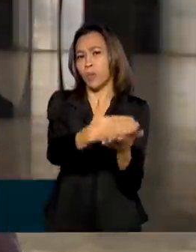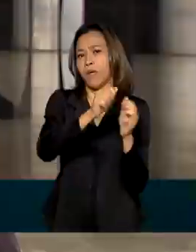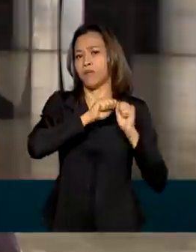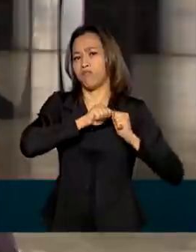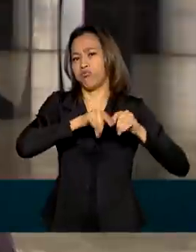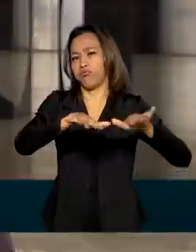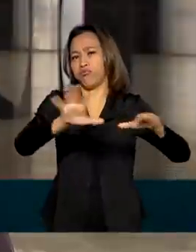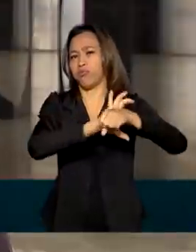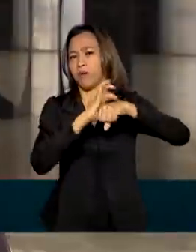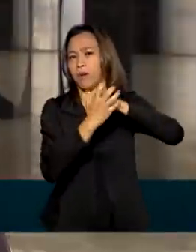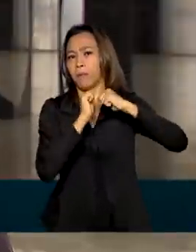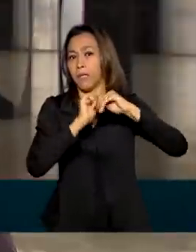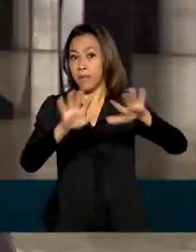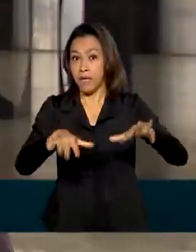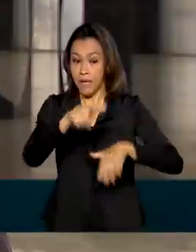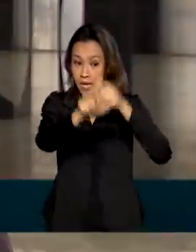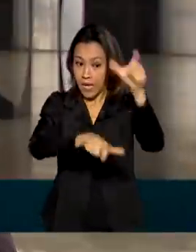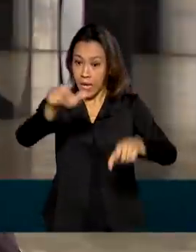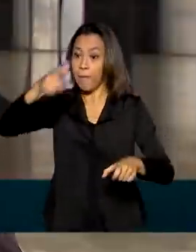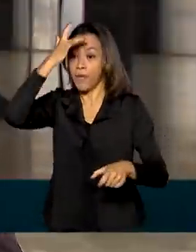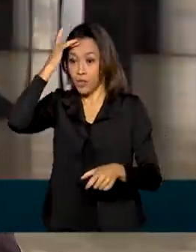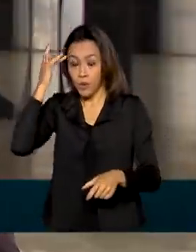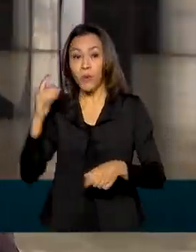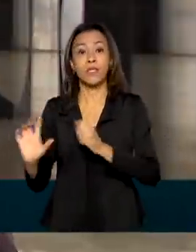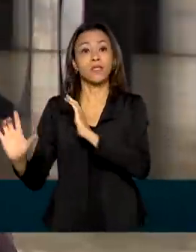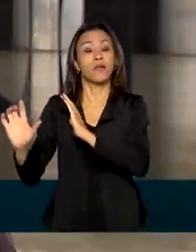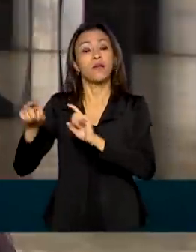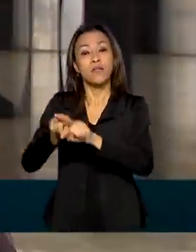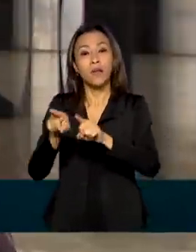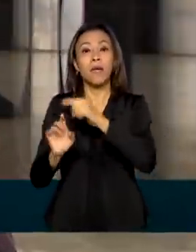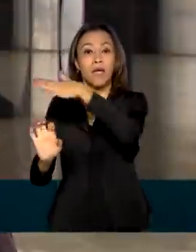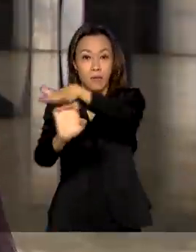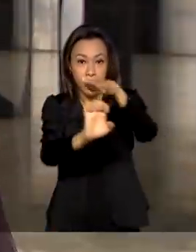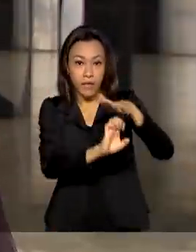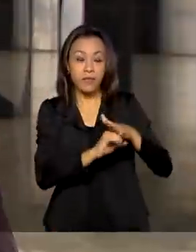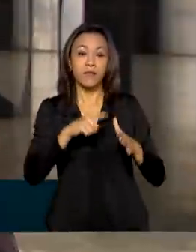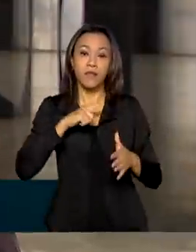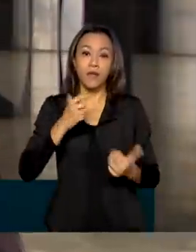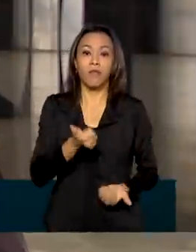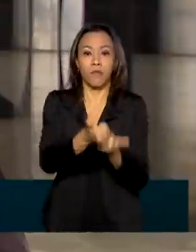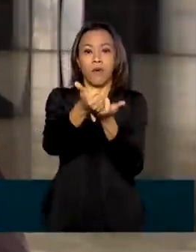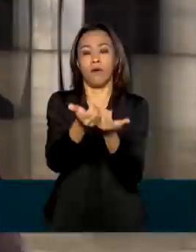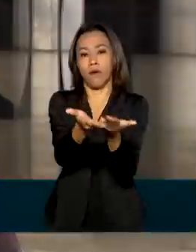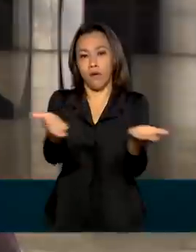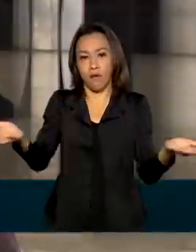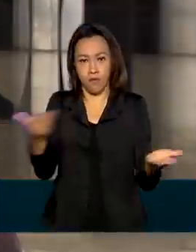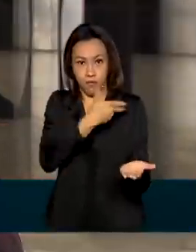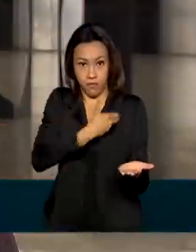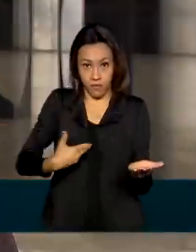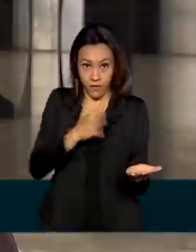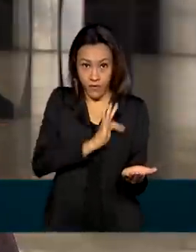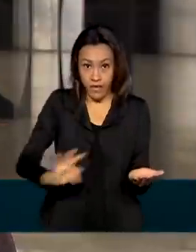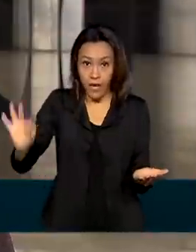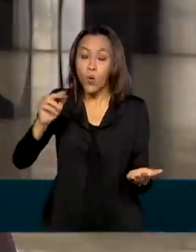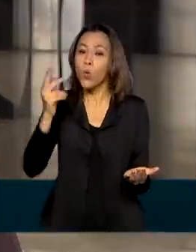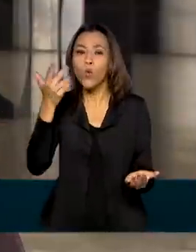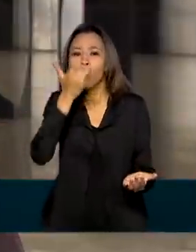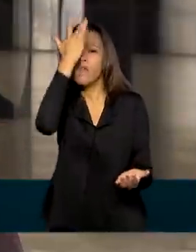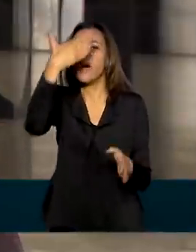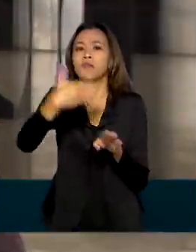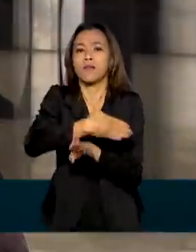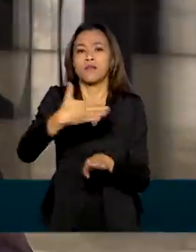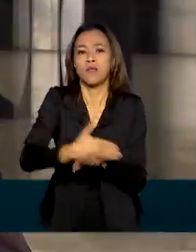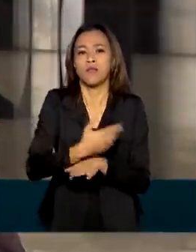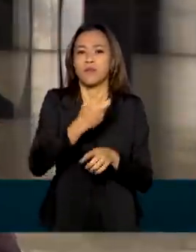pessoas físicas no país têm sido beneficiadas com ações do governo federal que facilitam o acesso ao crédito. No ano passado, uma